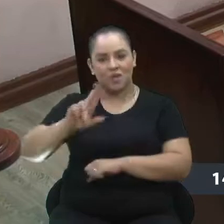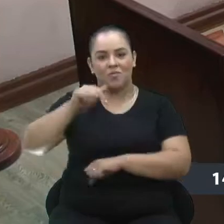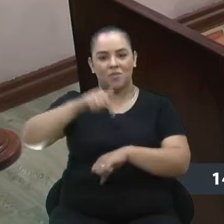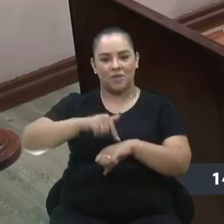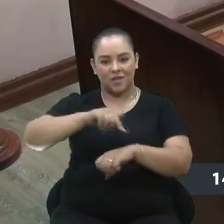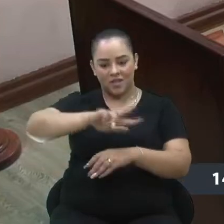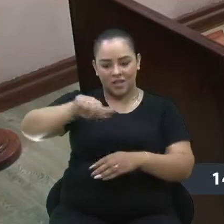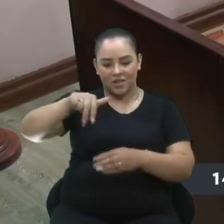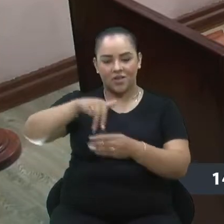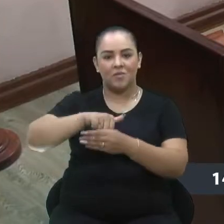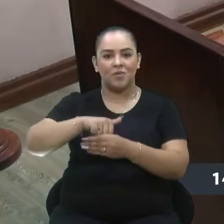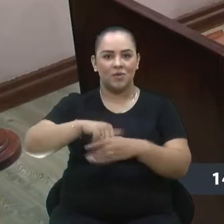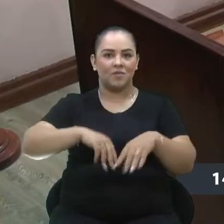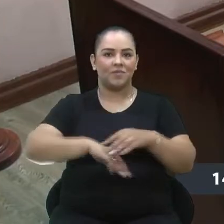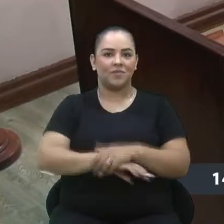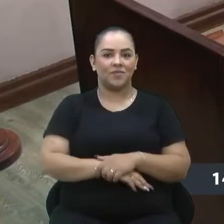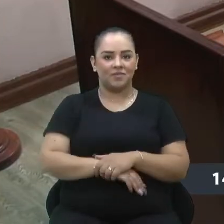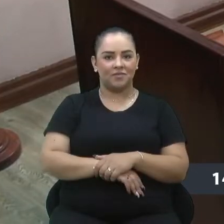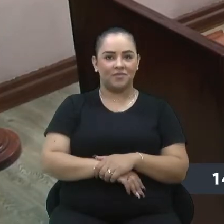Já pedindo a palavra.